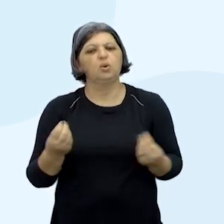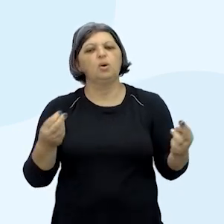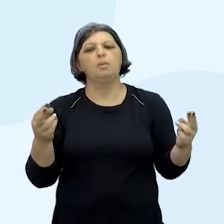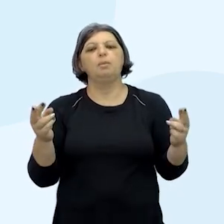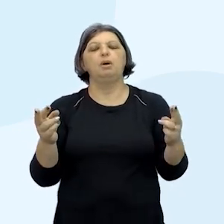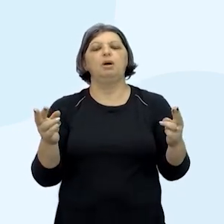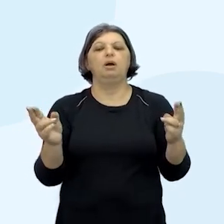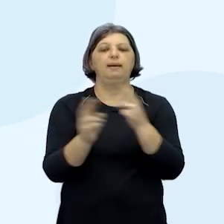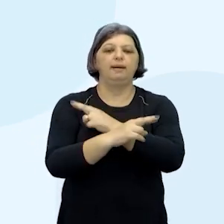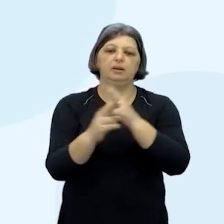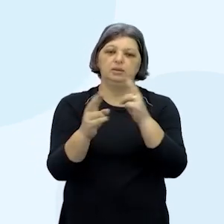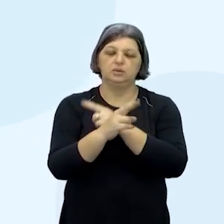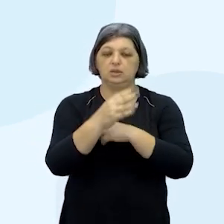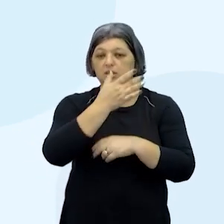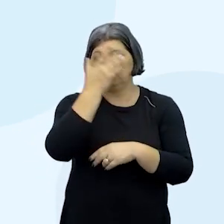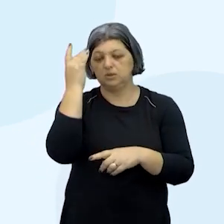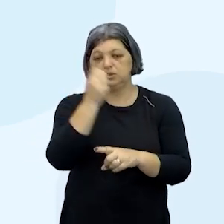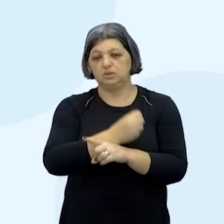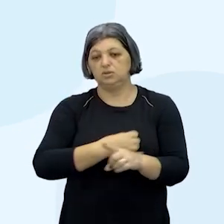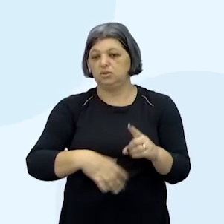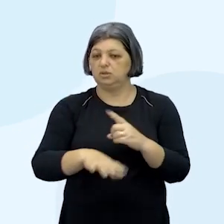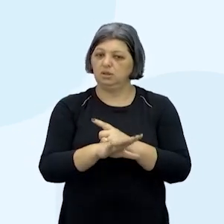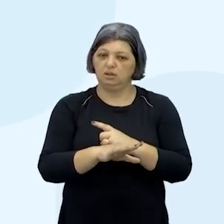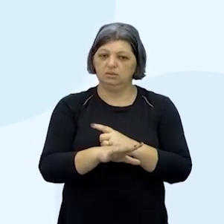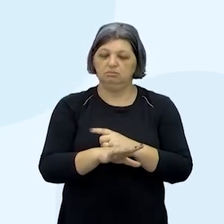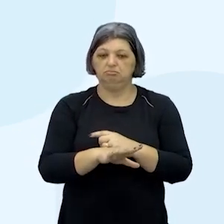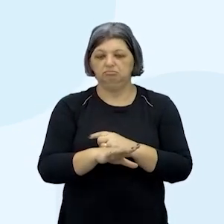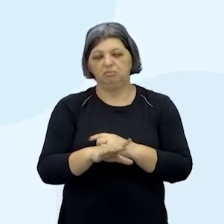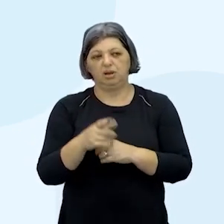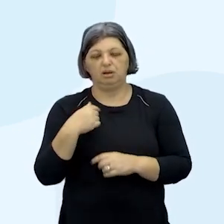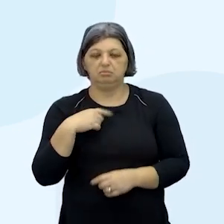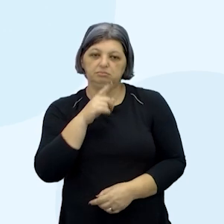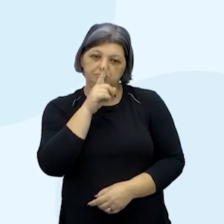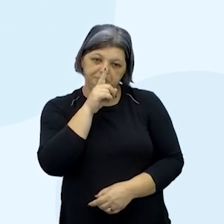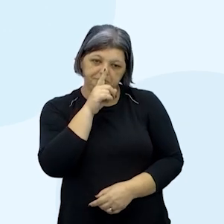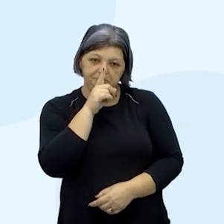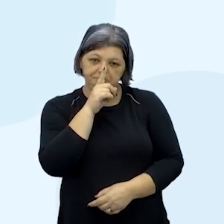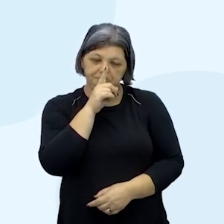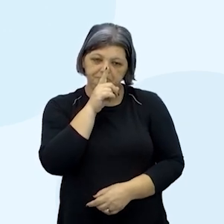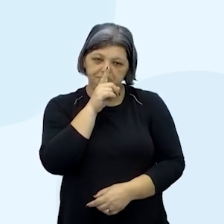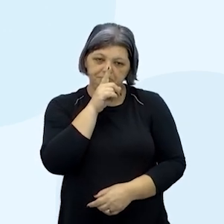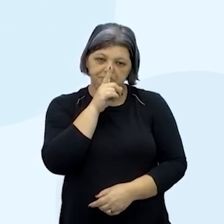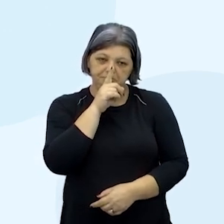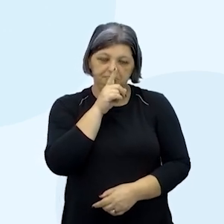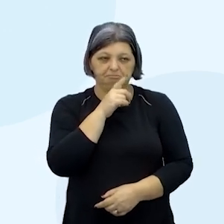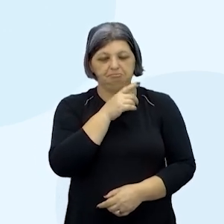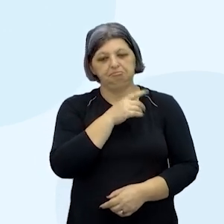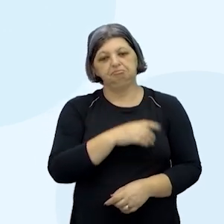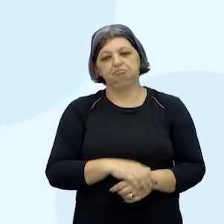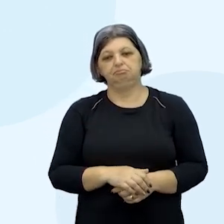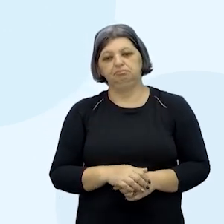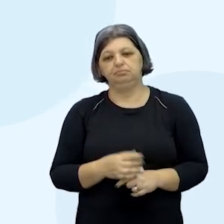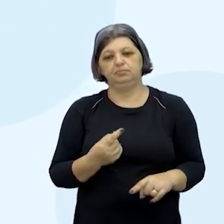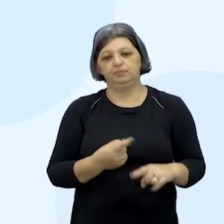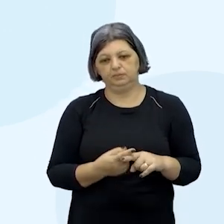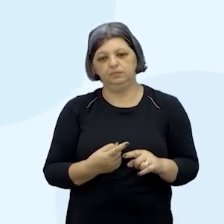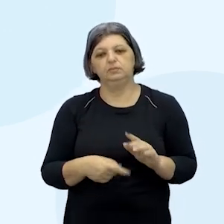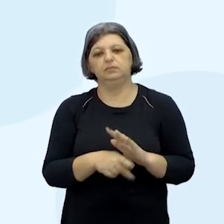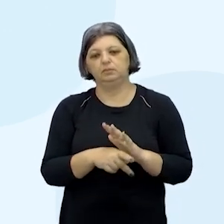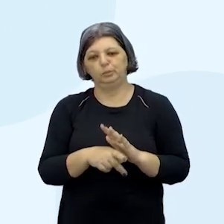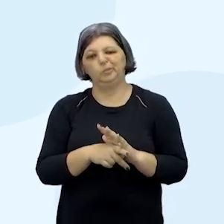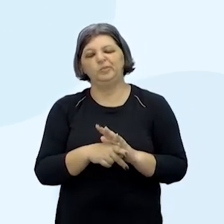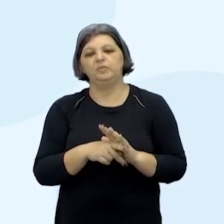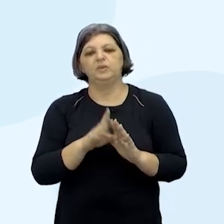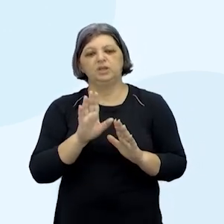pessoas da sociedade eu acho que discretamente discretamente ele é uma pessoa neutra classe social a gente falou que média né sim